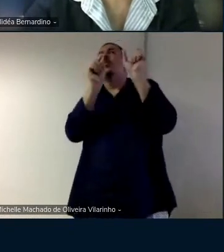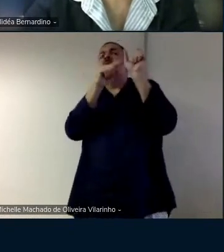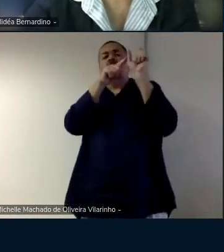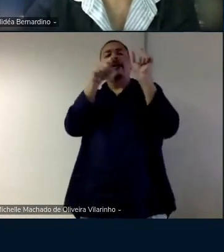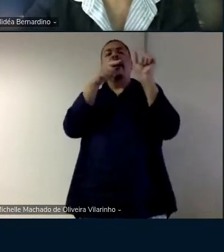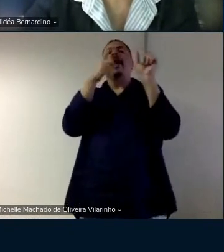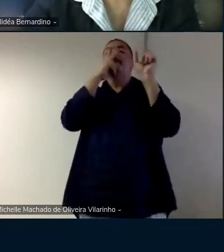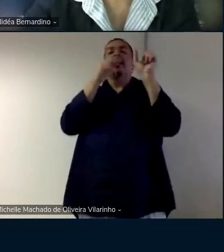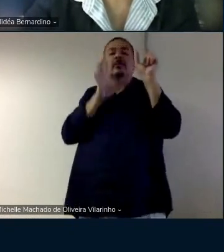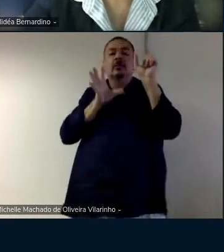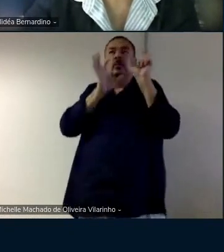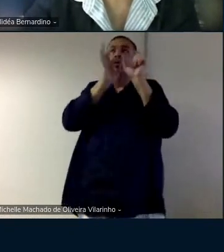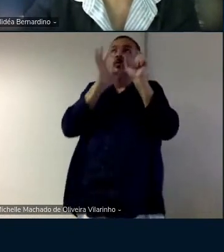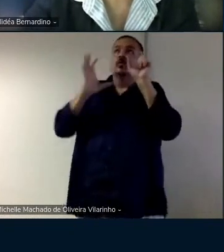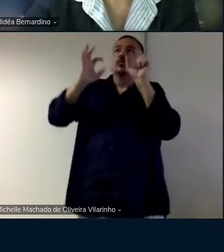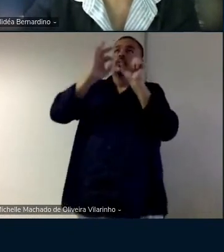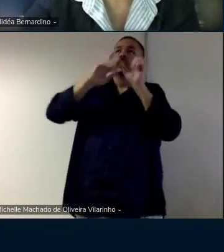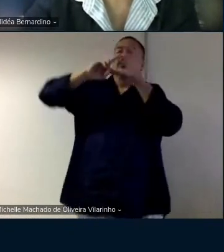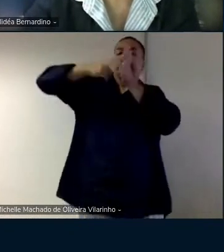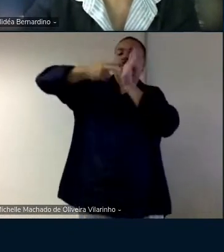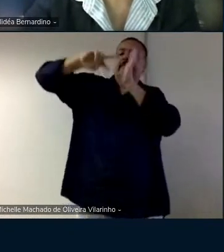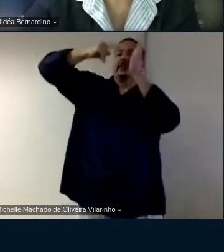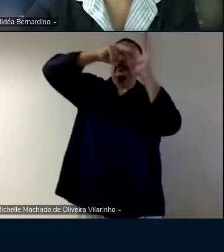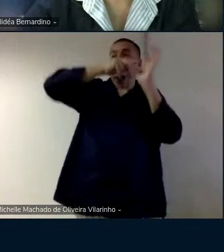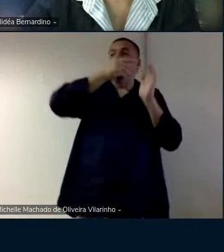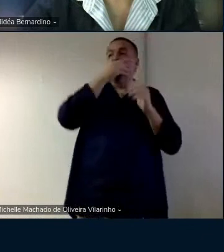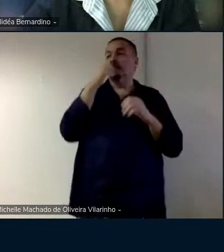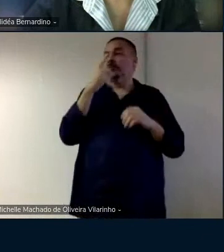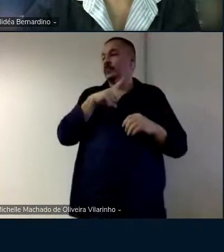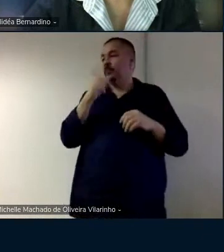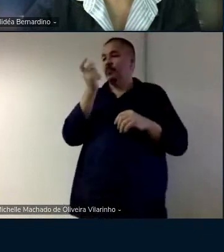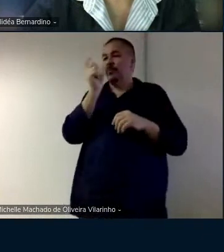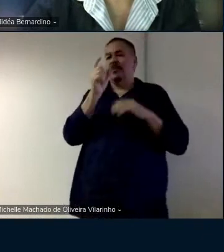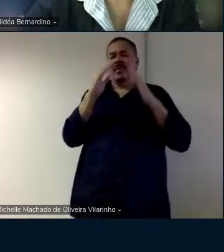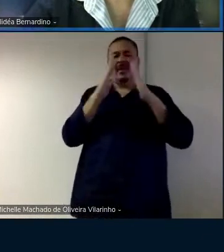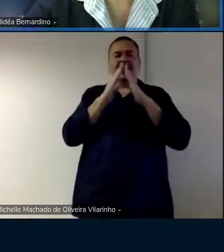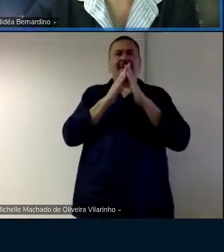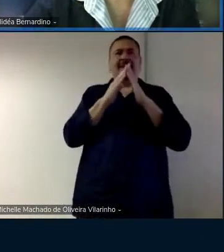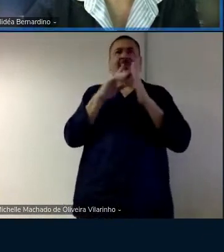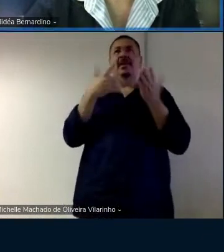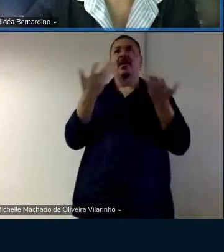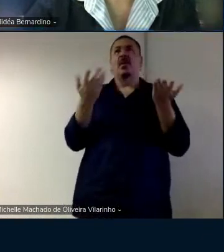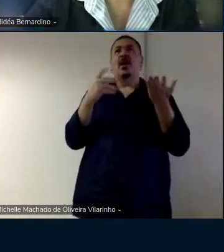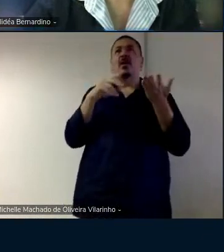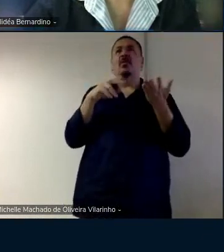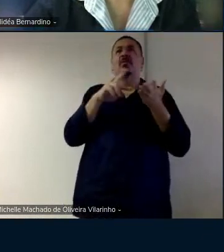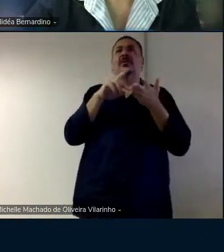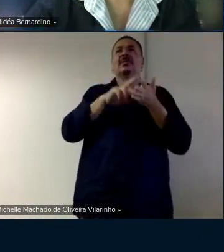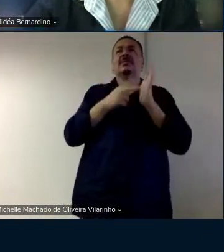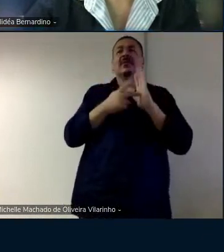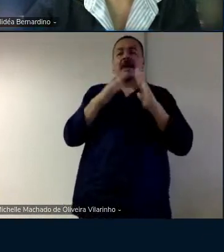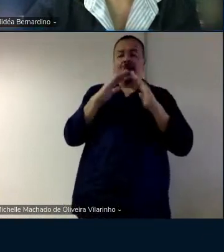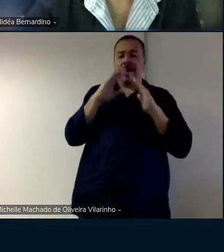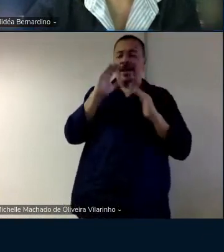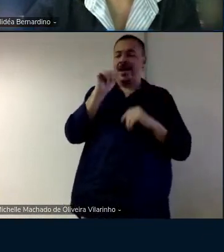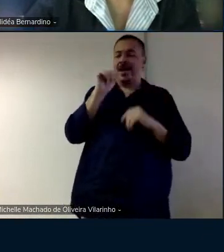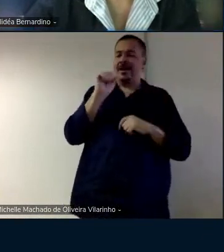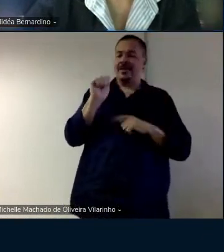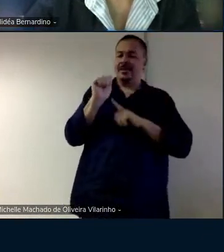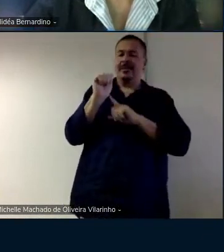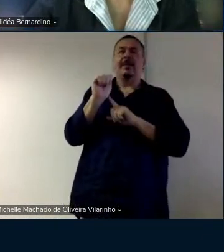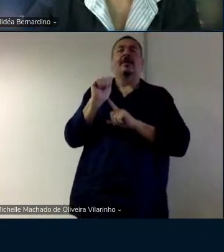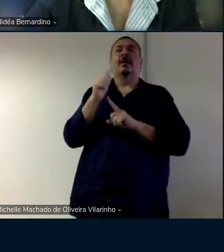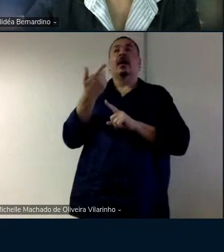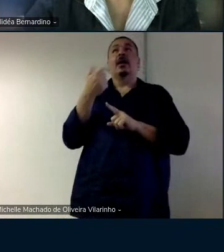aluna falou assim tinha a palavra carta mas quais os significados de carta então assim os alunos já